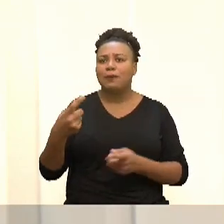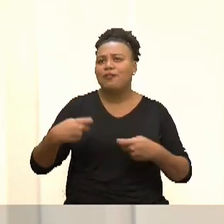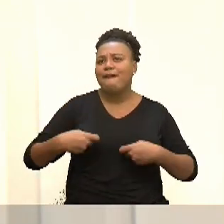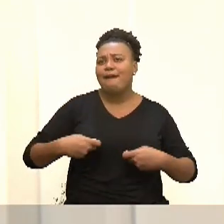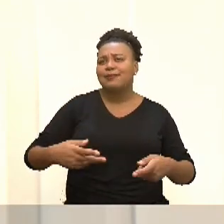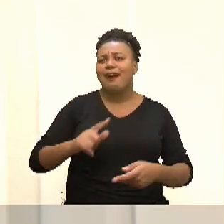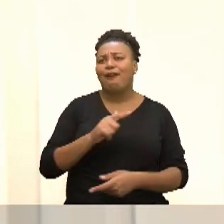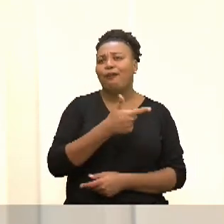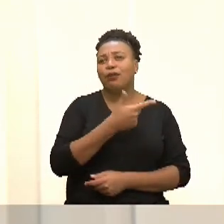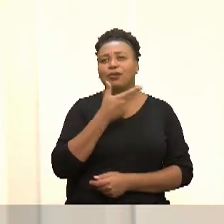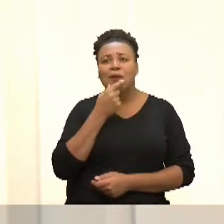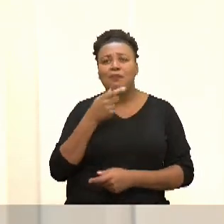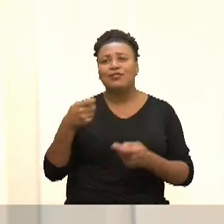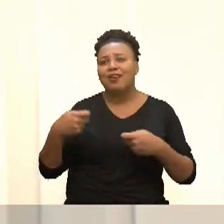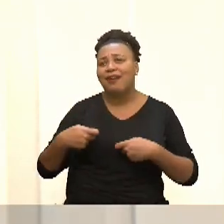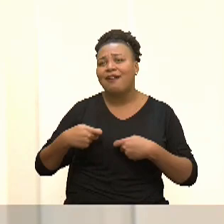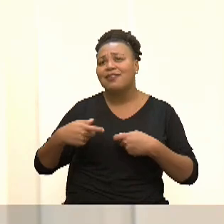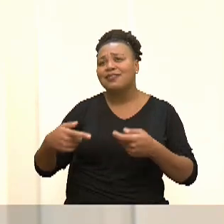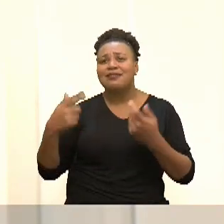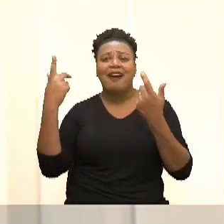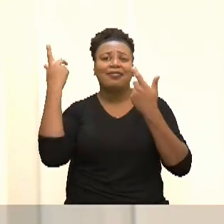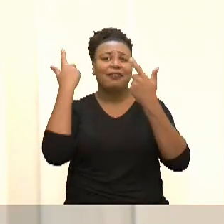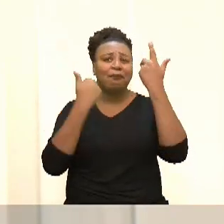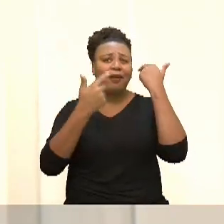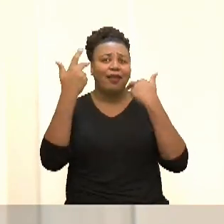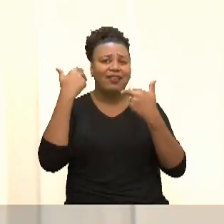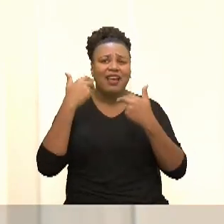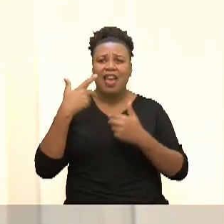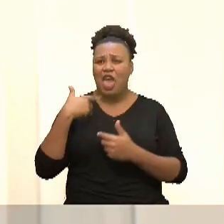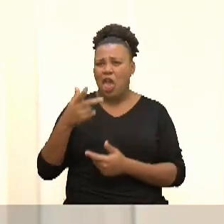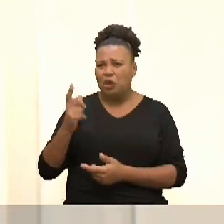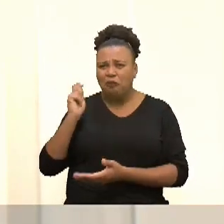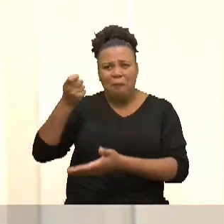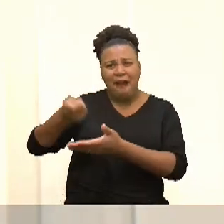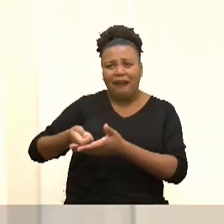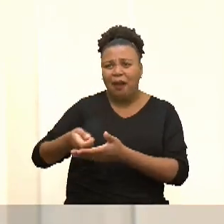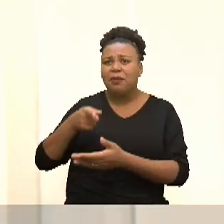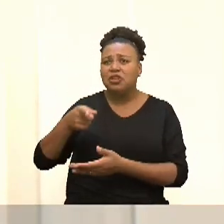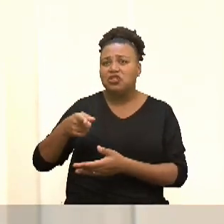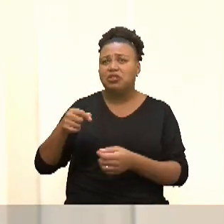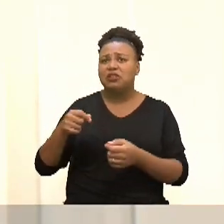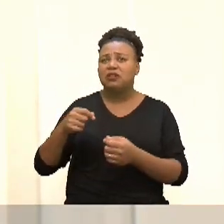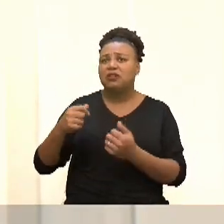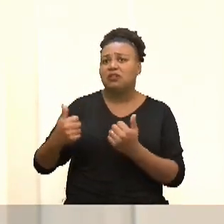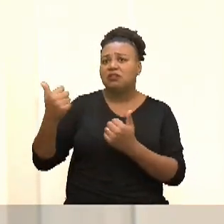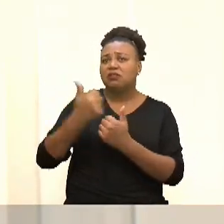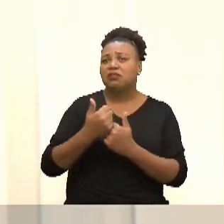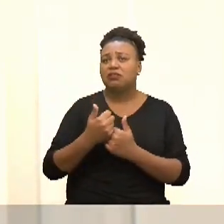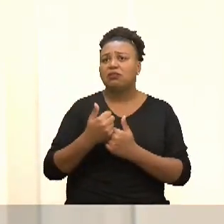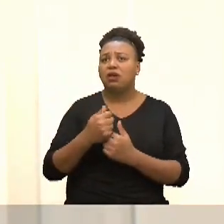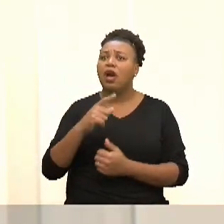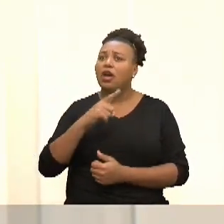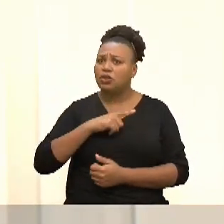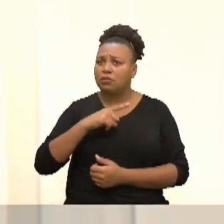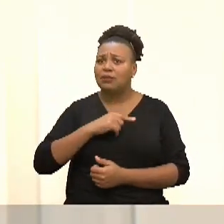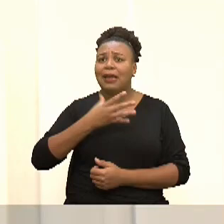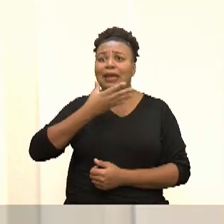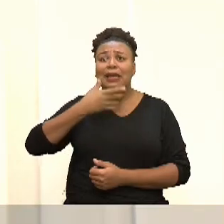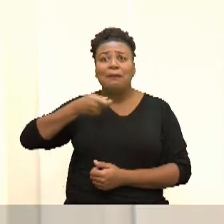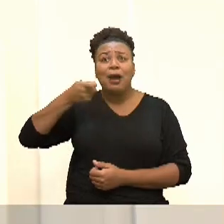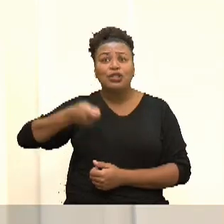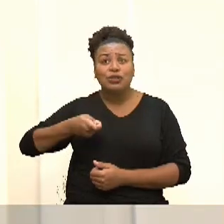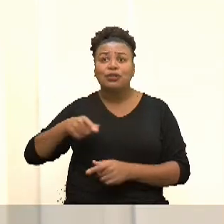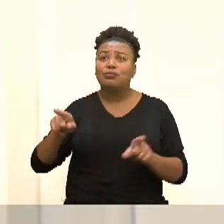com outro homem, para tu gastar em salão de beleza, eu não vou fazer isso para tu colocar outra pessoa para dentro de casa. A gente tem o machismo e a